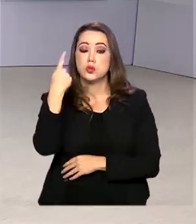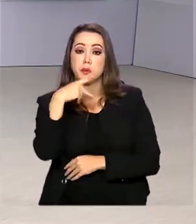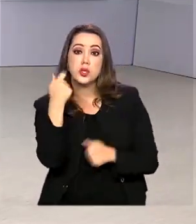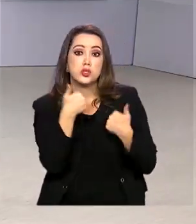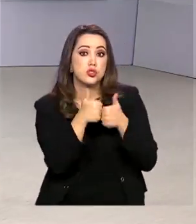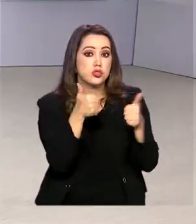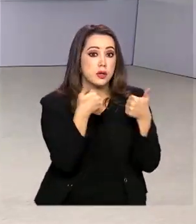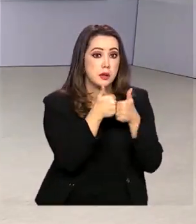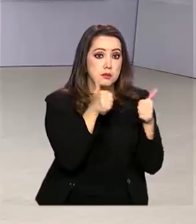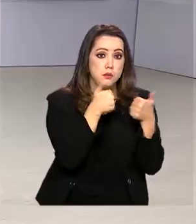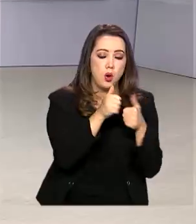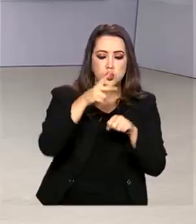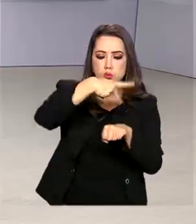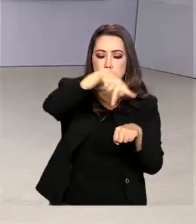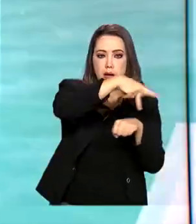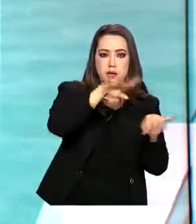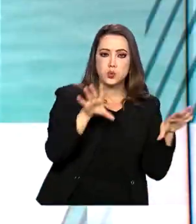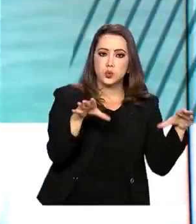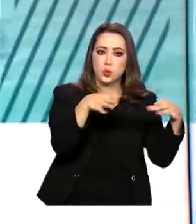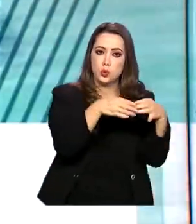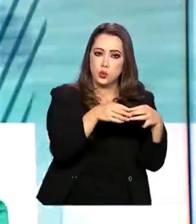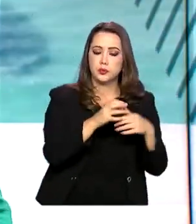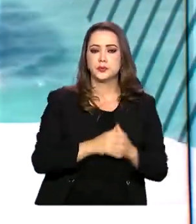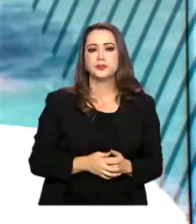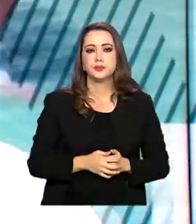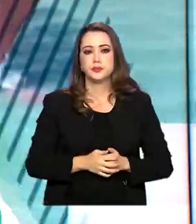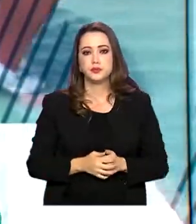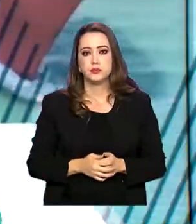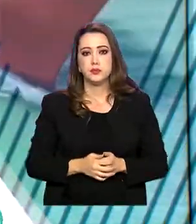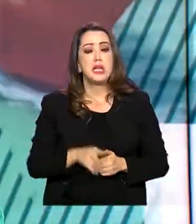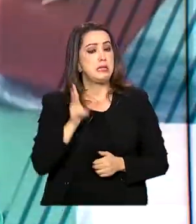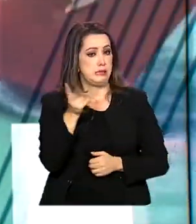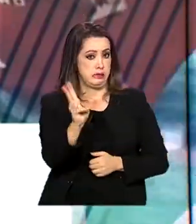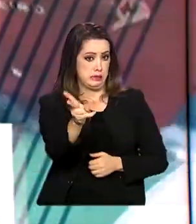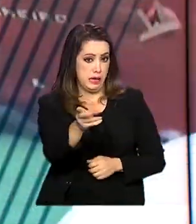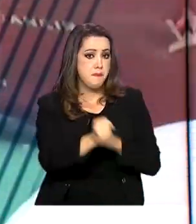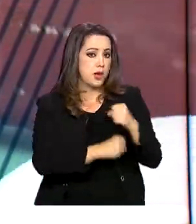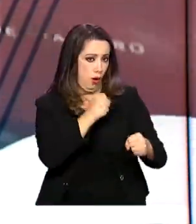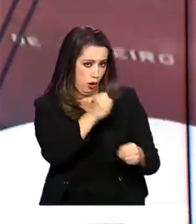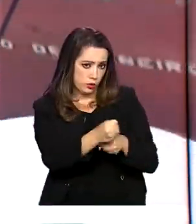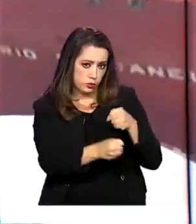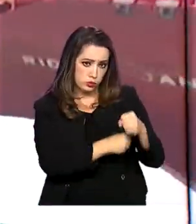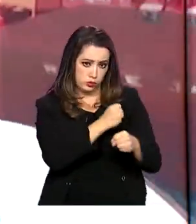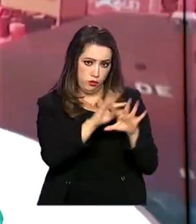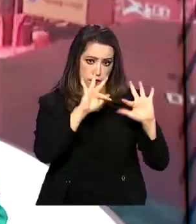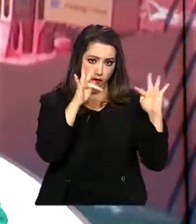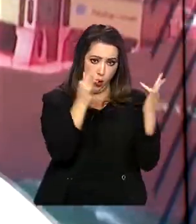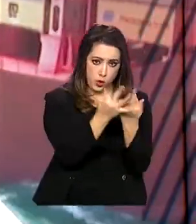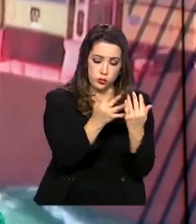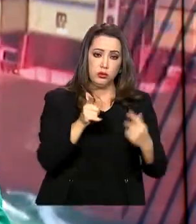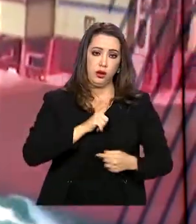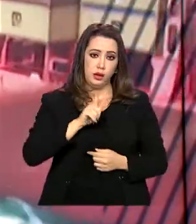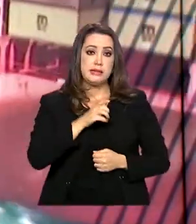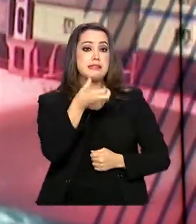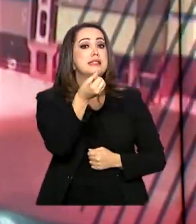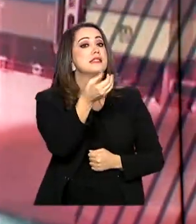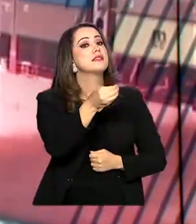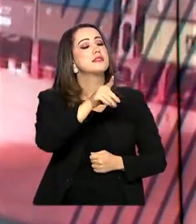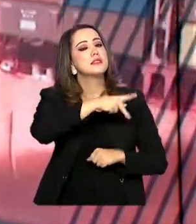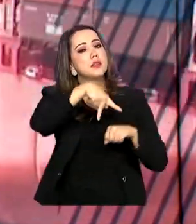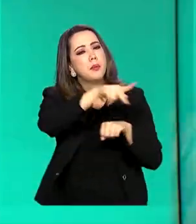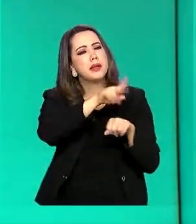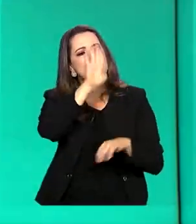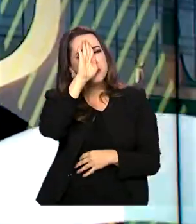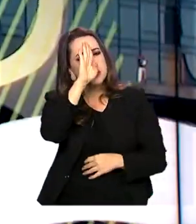de transporte entre os países. A cúpula anual do Fórum, que conta com 60 países-membros, é a principal plataforma